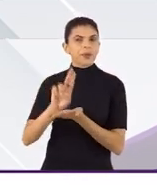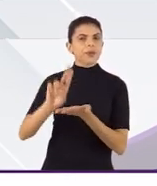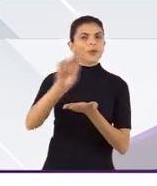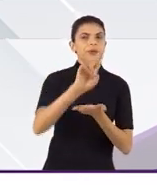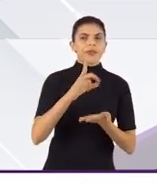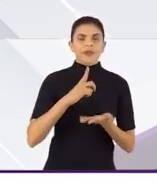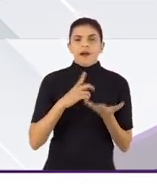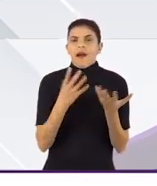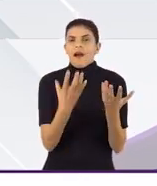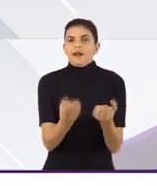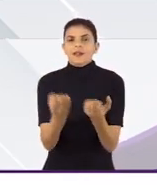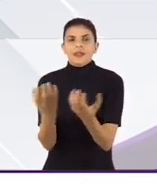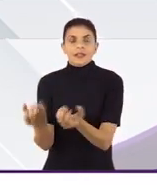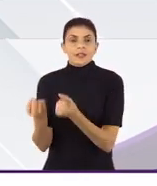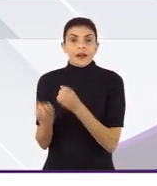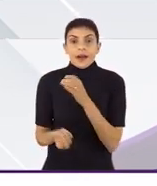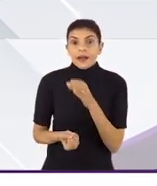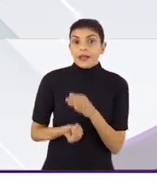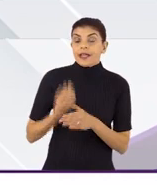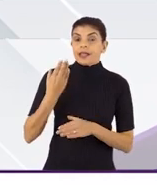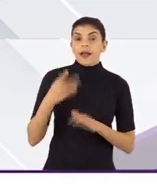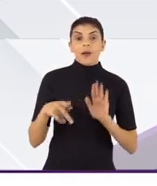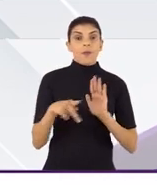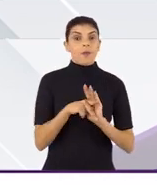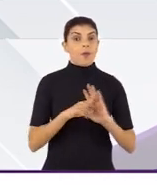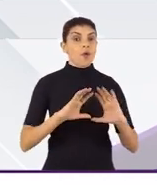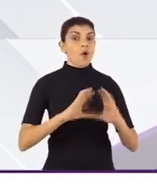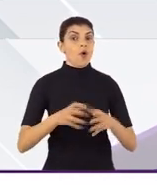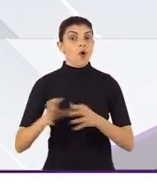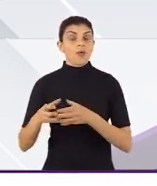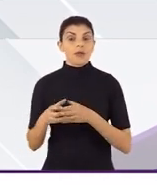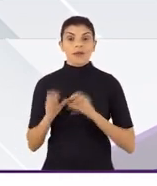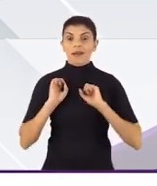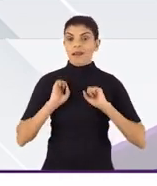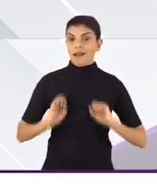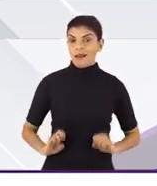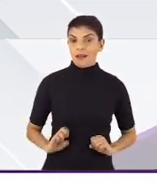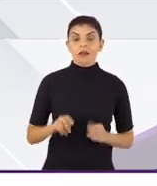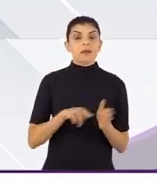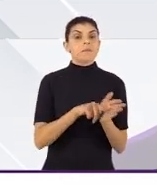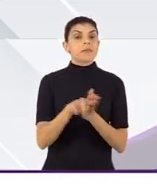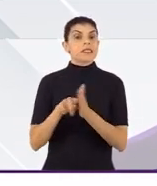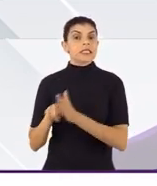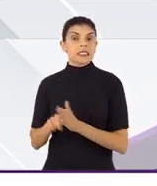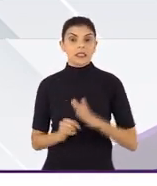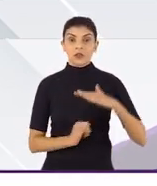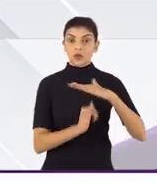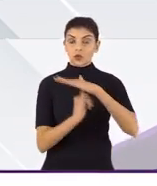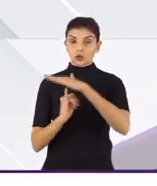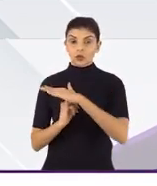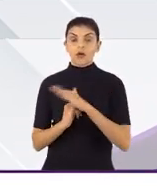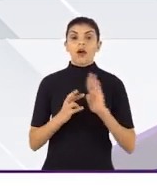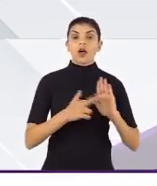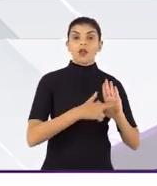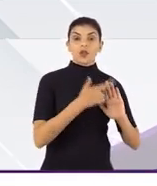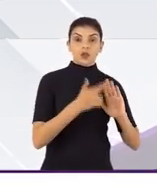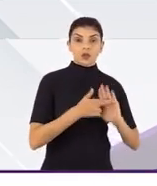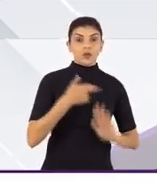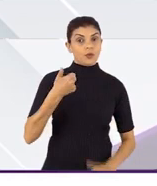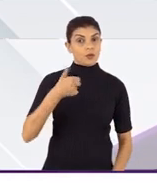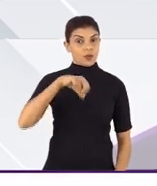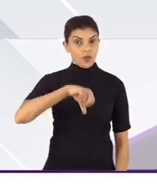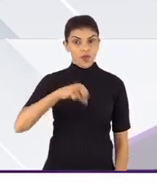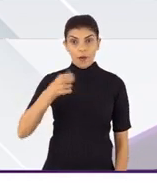instituições a ter aderência, a criarem os seus comitês de ética em pesquisa institucionais. A